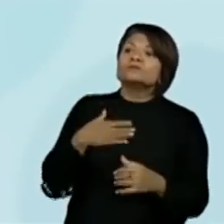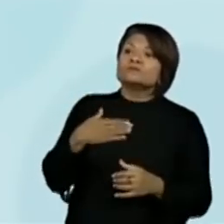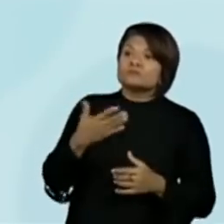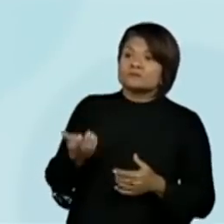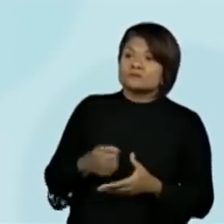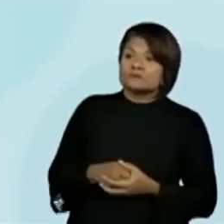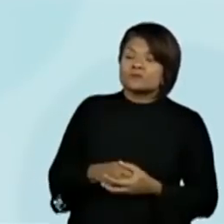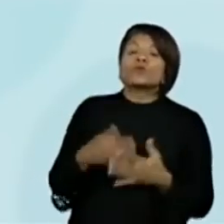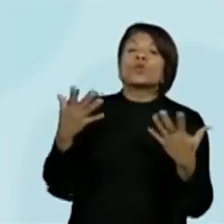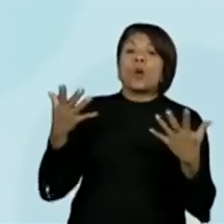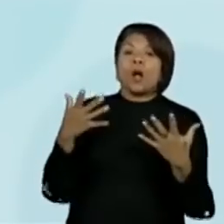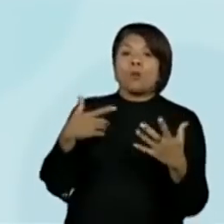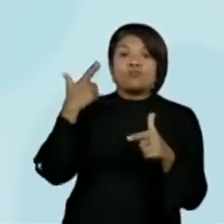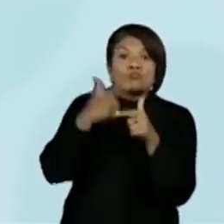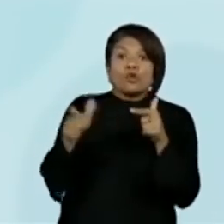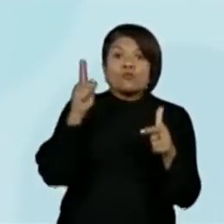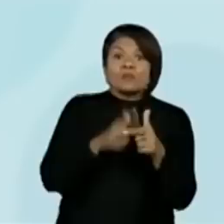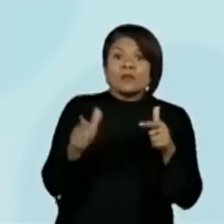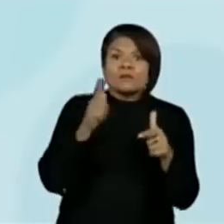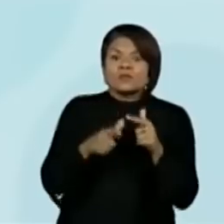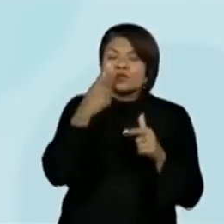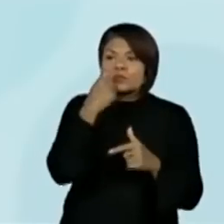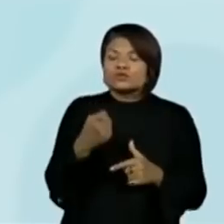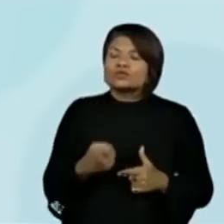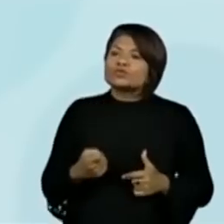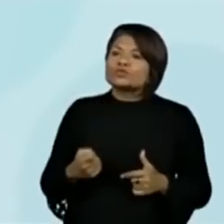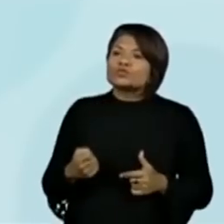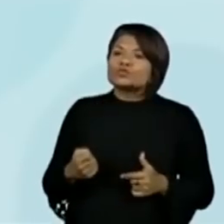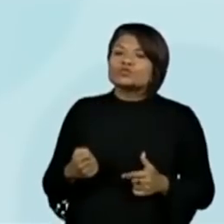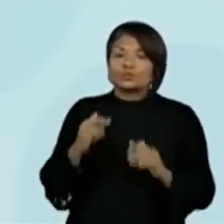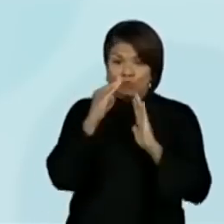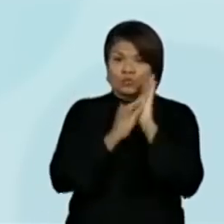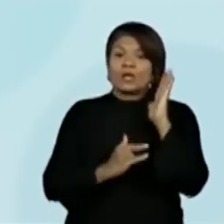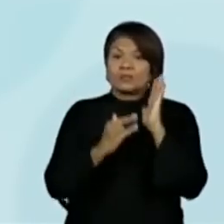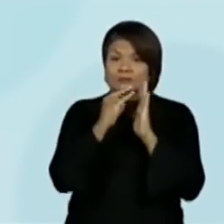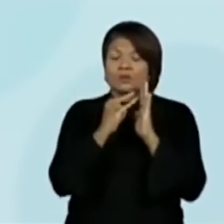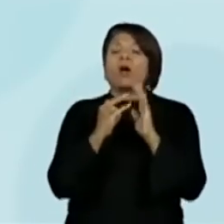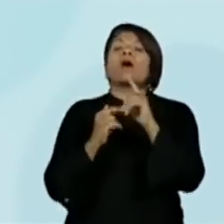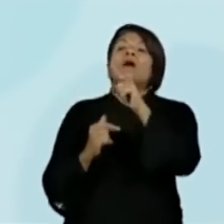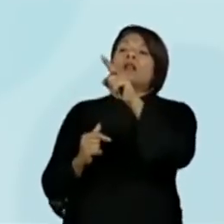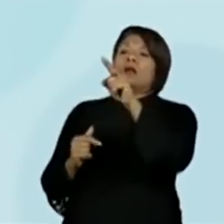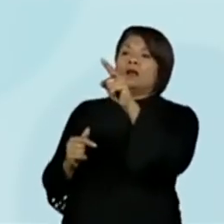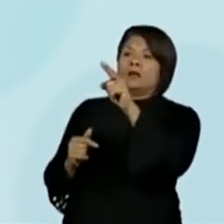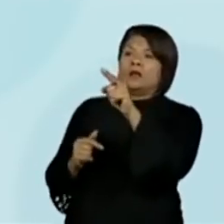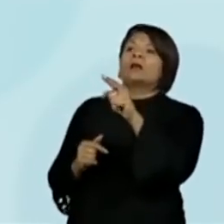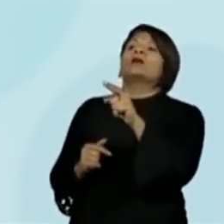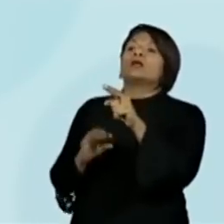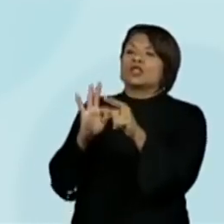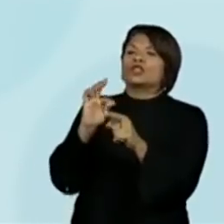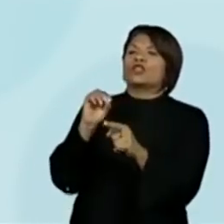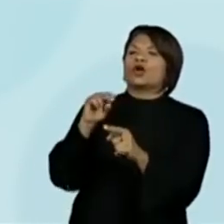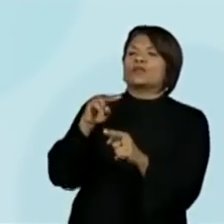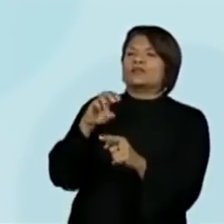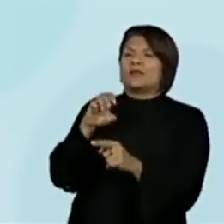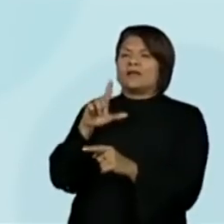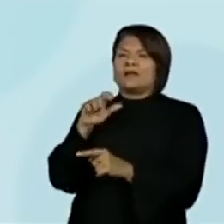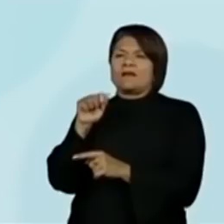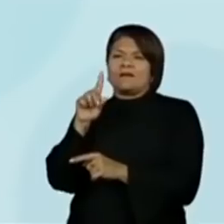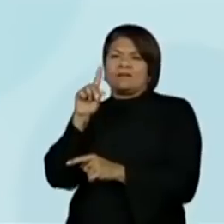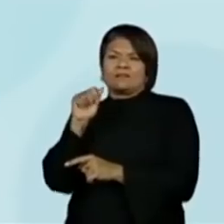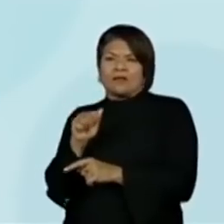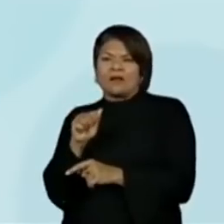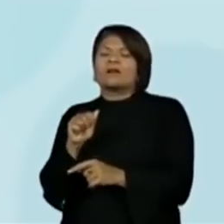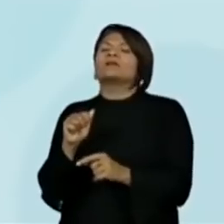problema do lixo? O grande problemão do lixo. Que o trecho, olha lá, 20 toneladas, estão falando de quantidade. O